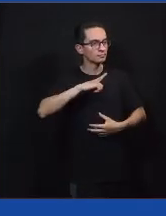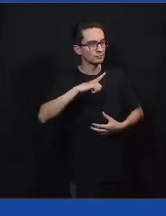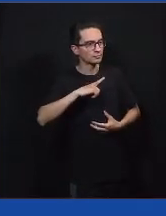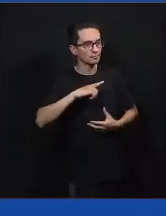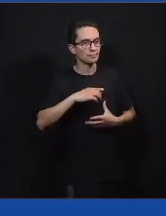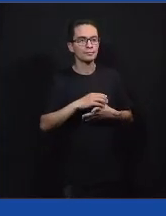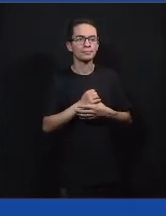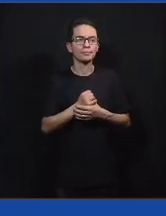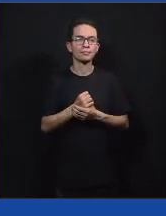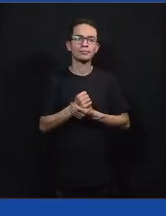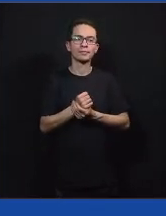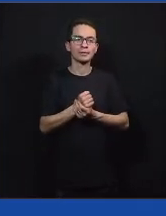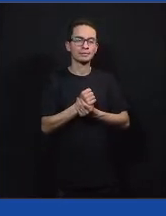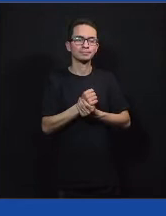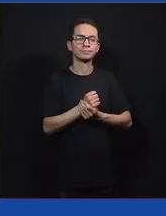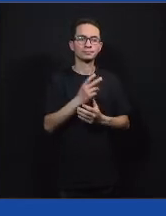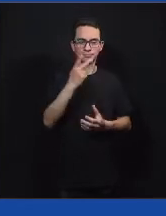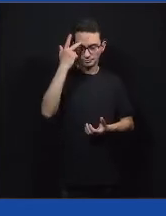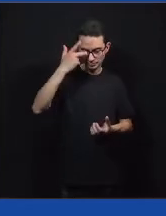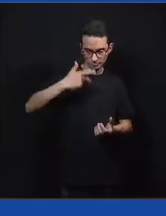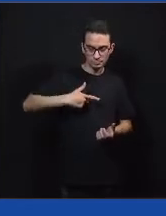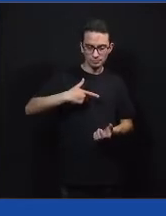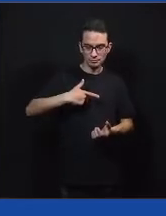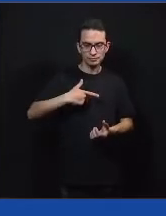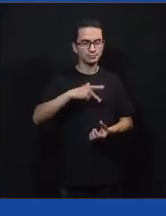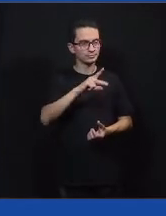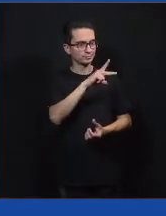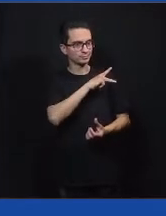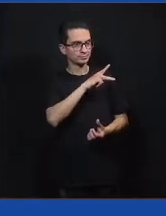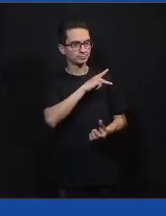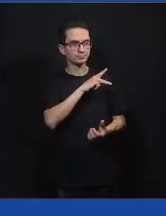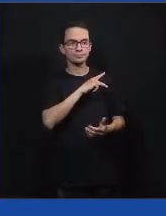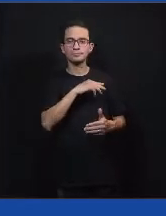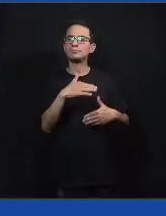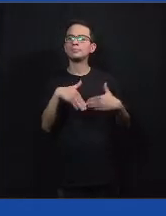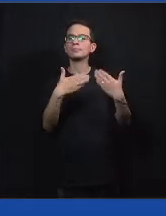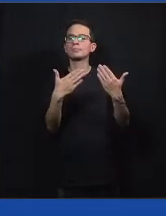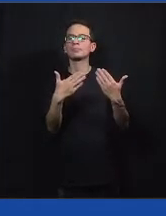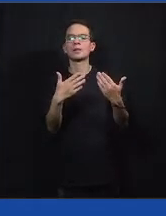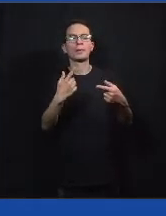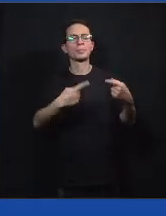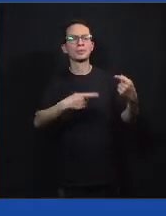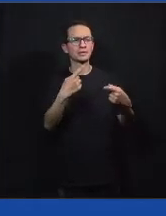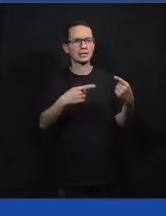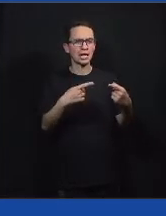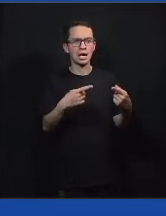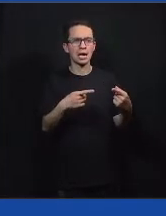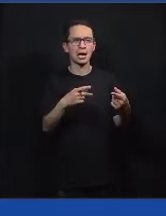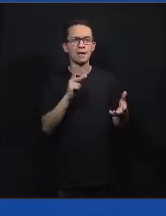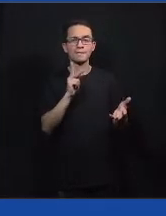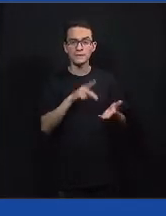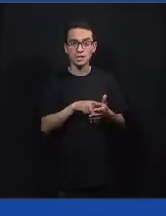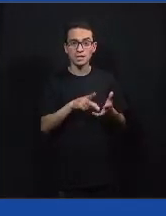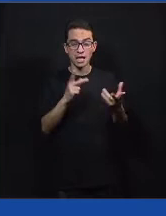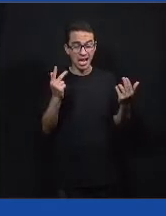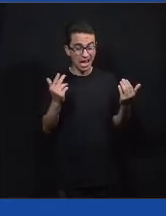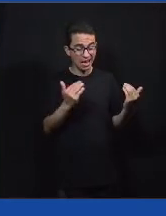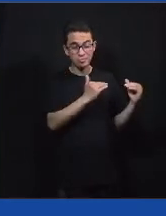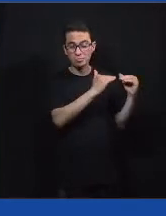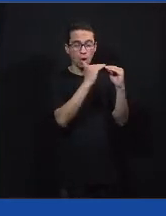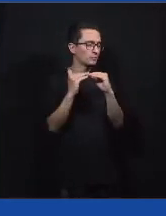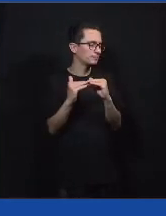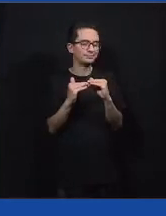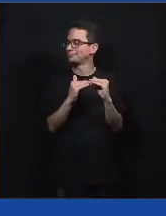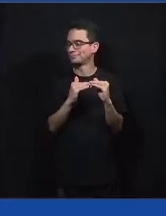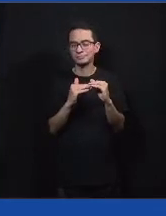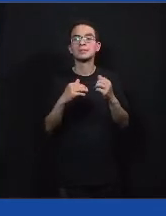Na minha experiência pessoal, eu sempre fui muito apegada com a política, mas não é a realidade de todo mundo. E aí, quando a gente tem espaços para que isso